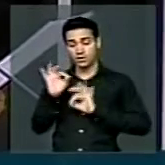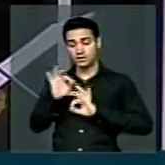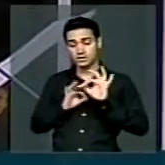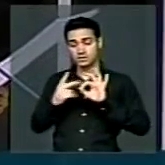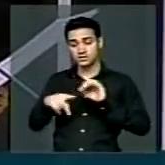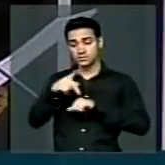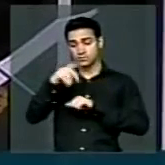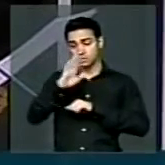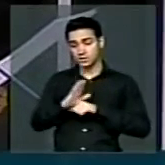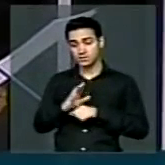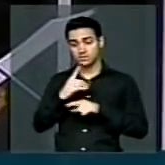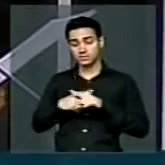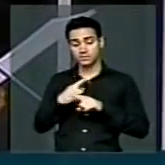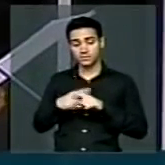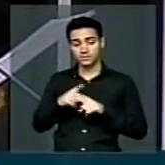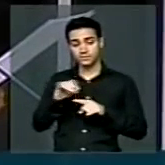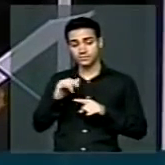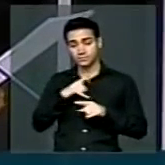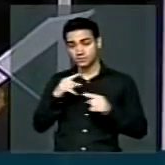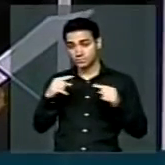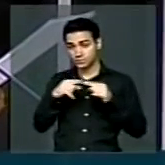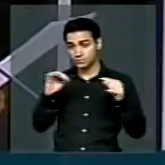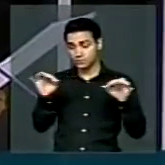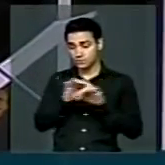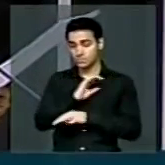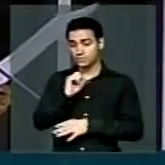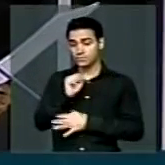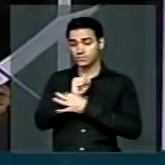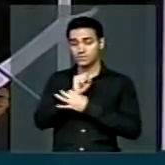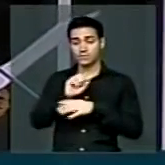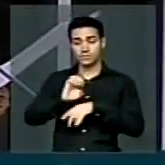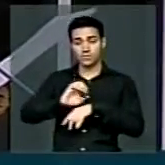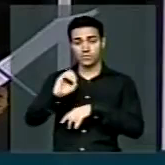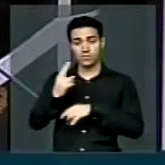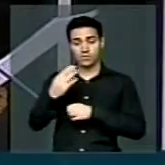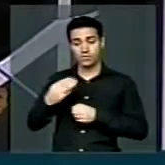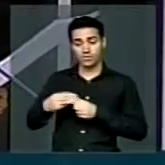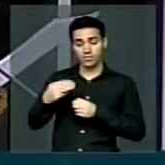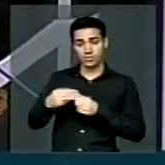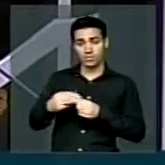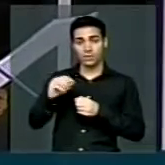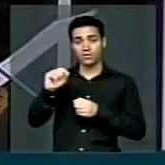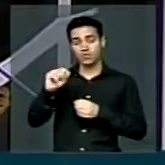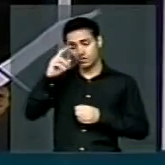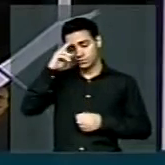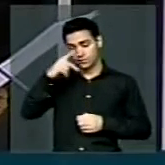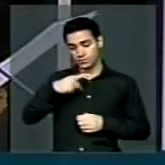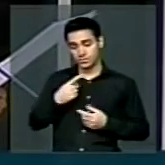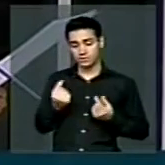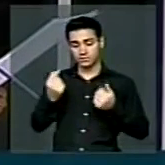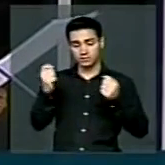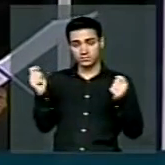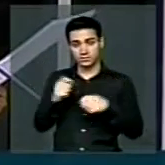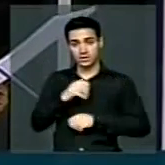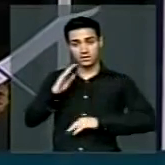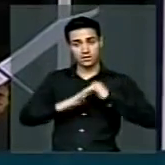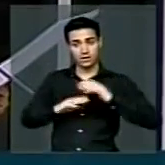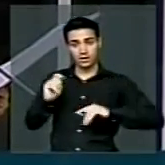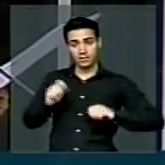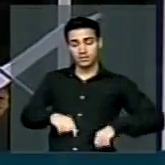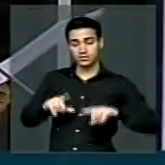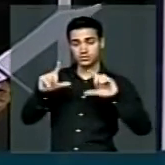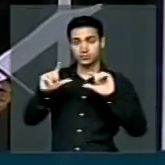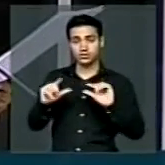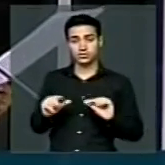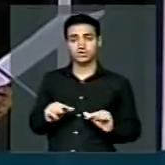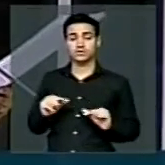brasileiro, na medida em que seja assegurado a Estados e Municípios um mínimo de autonomia financeira, capaz de reduzir a